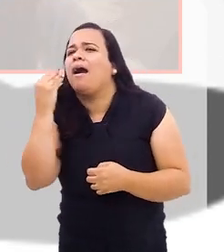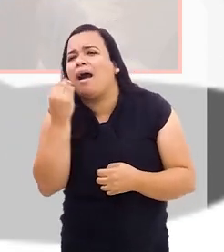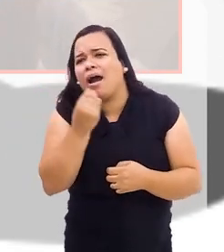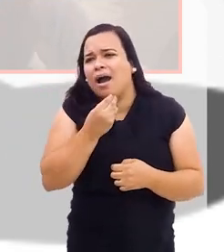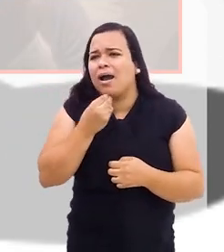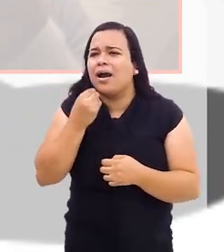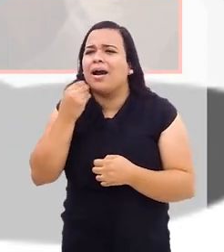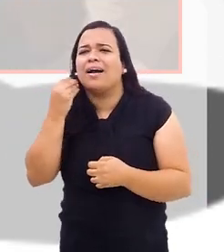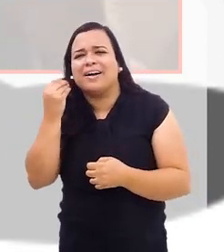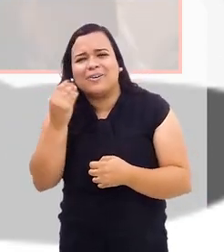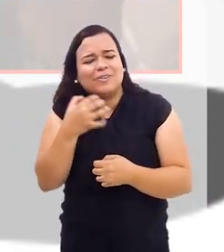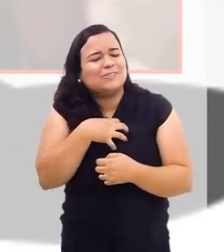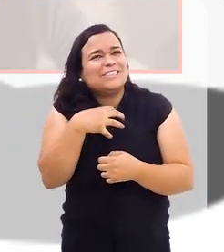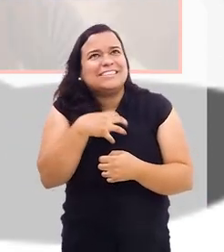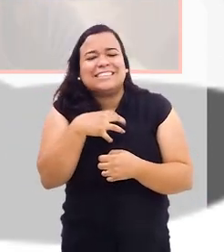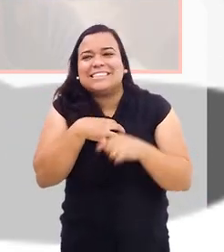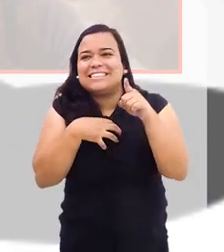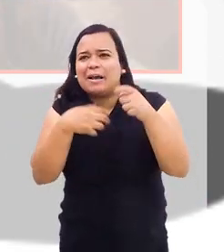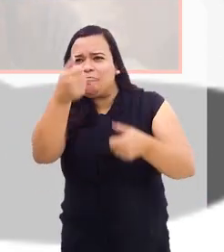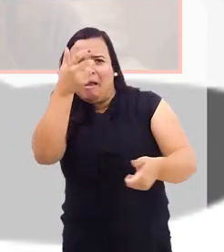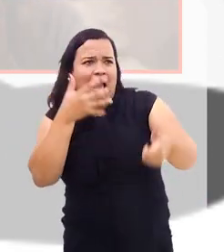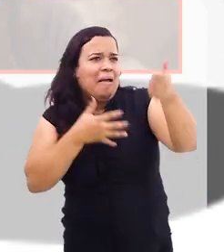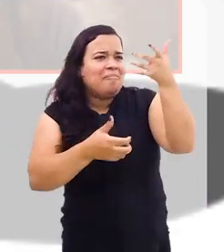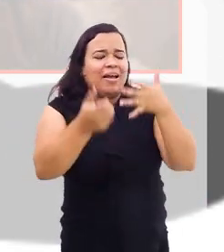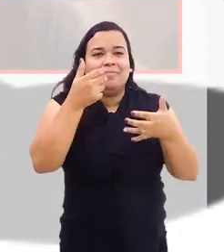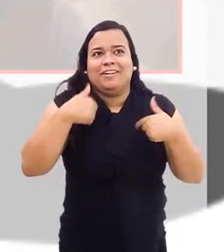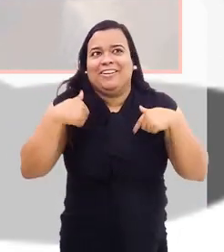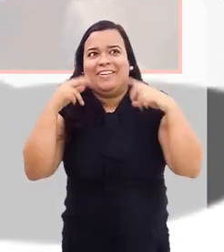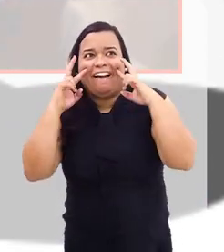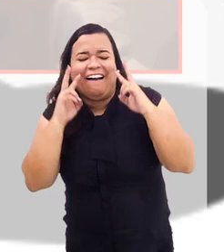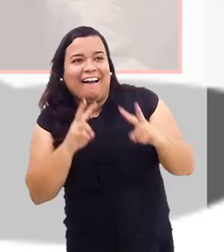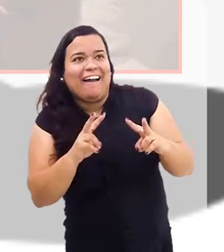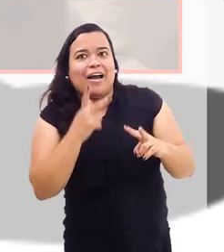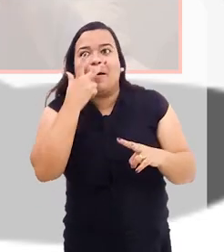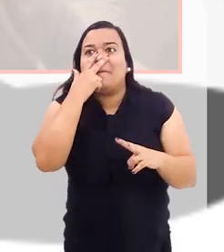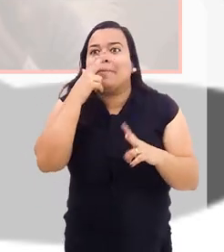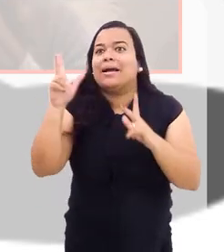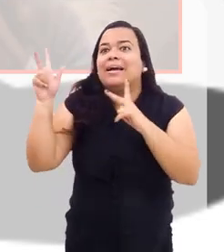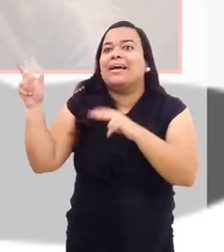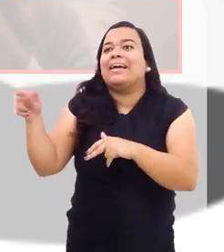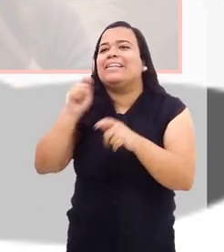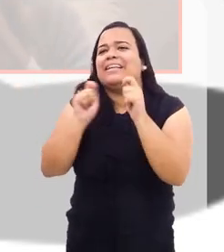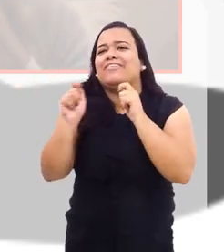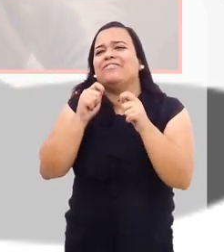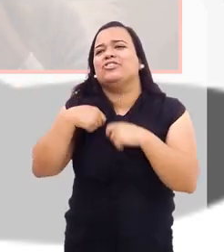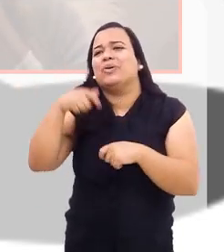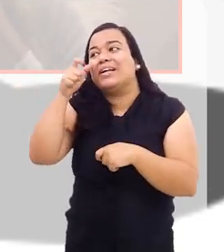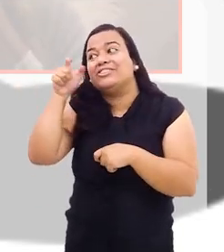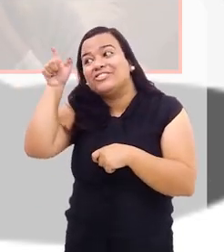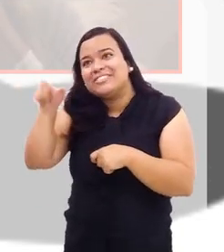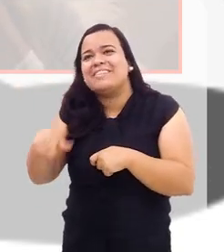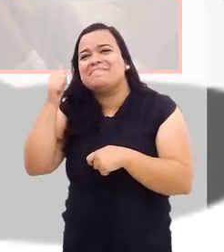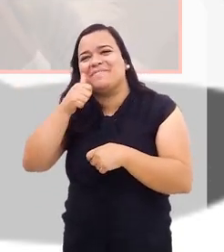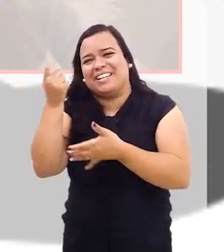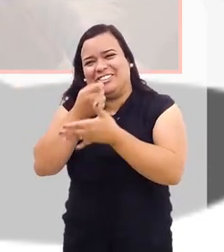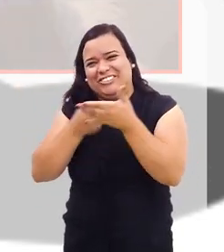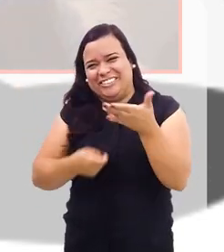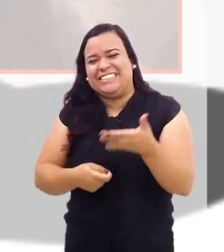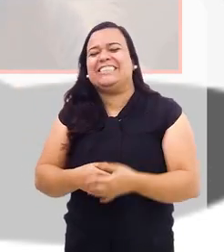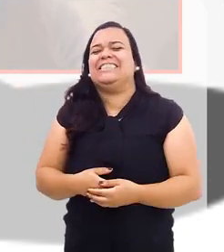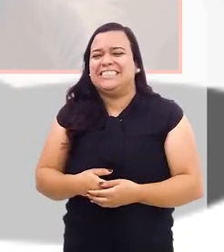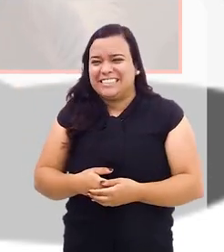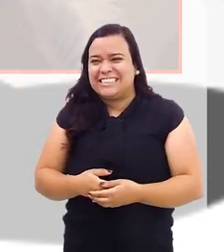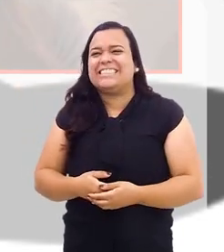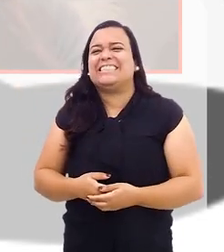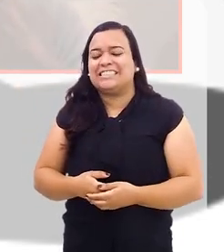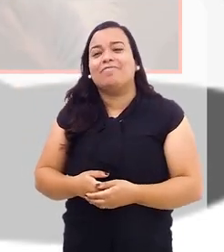que eu sinto aqui, ainda que distante de você, está muito semelhante a uma entrevista que eu assisti dela. Na medida